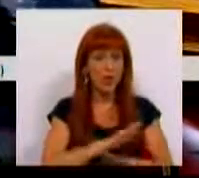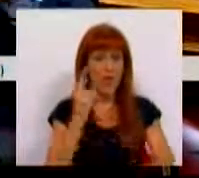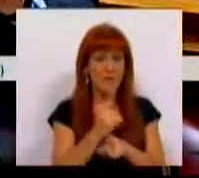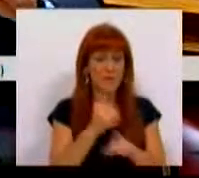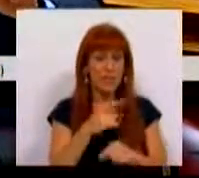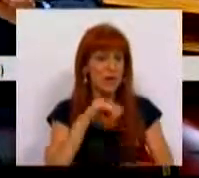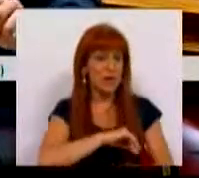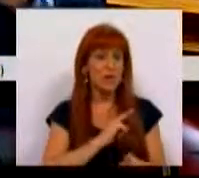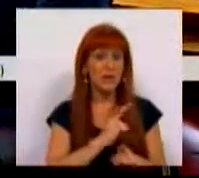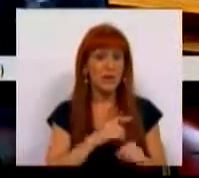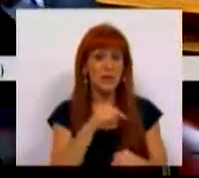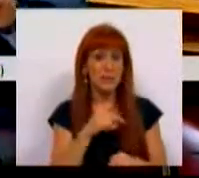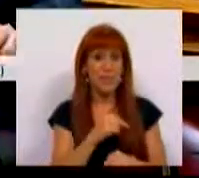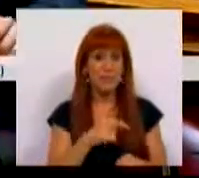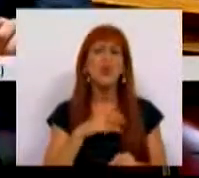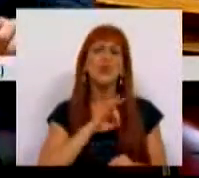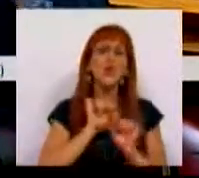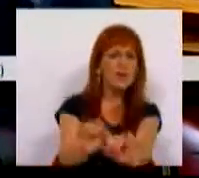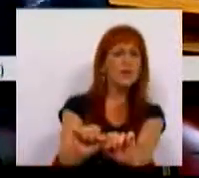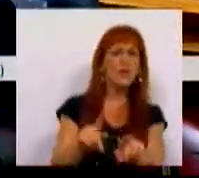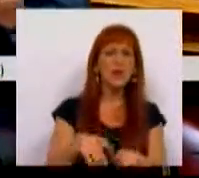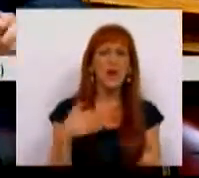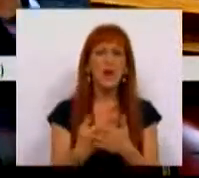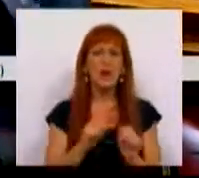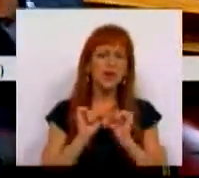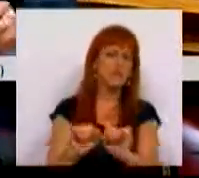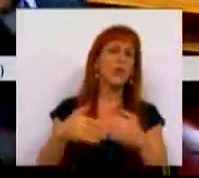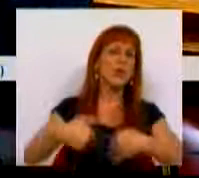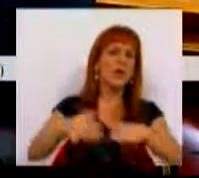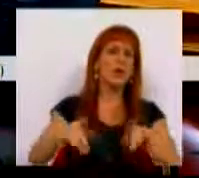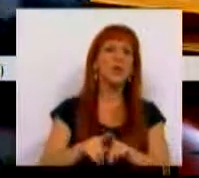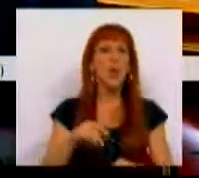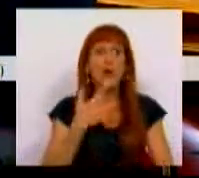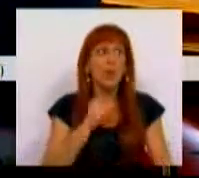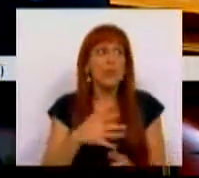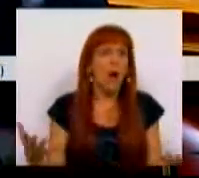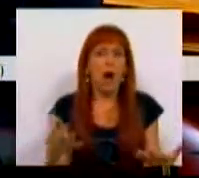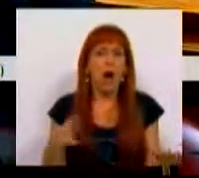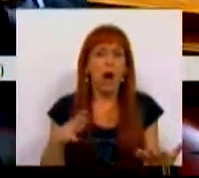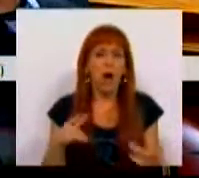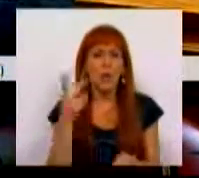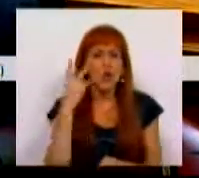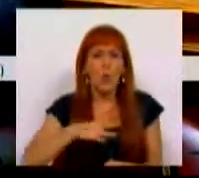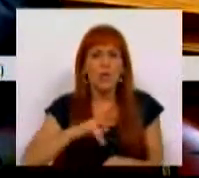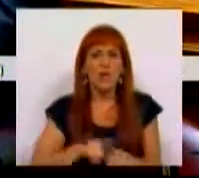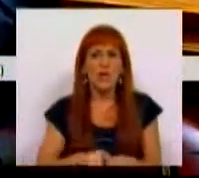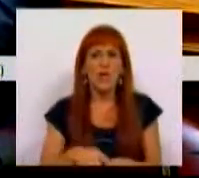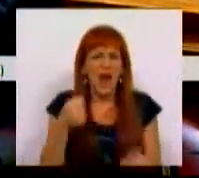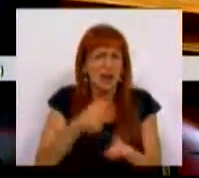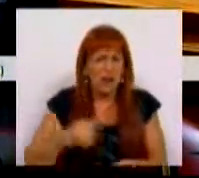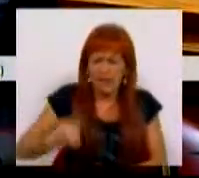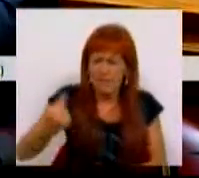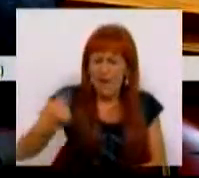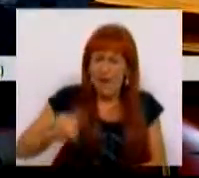manter o congelamento do salário mínimo, os senhores recusaram-no até serem empurrados para aí, quando não podiam sequer sobreviver aos ataques